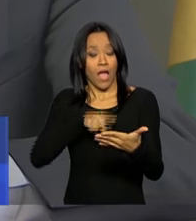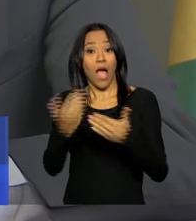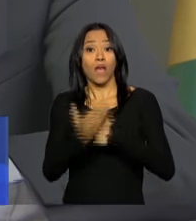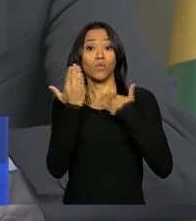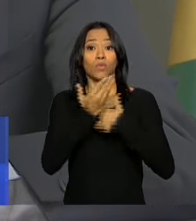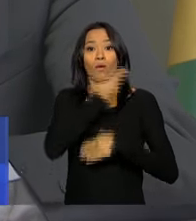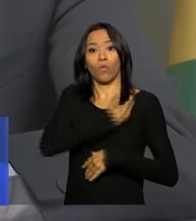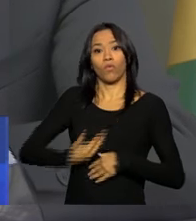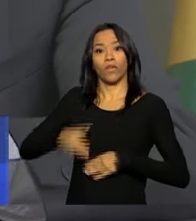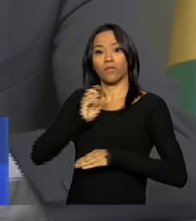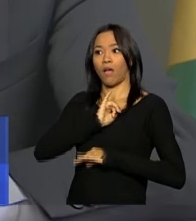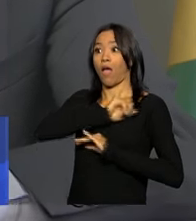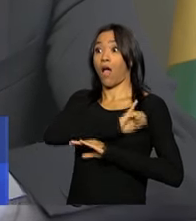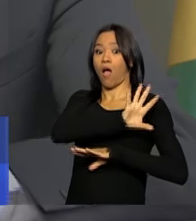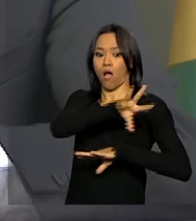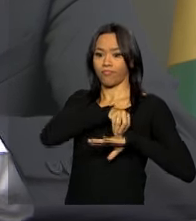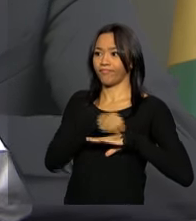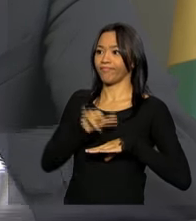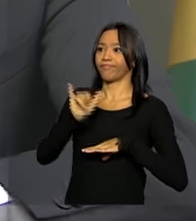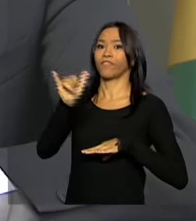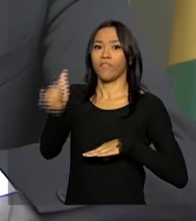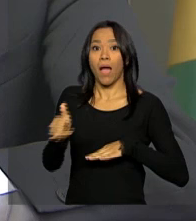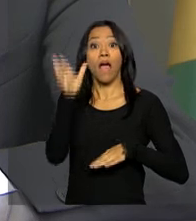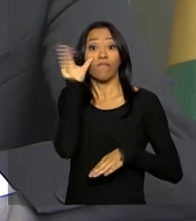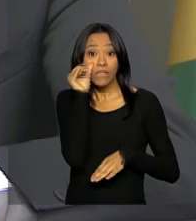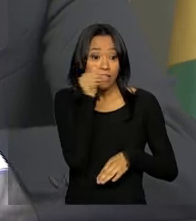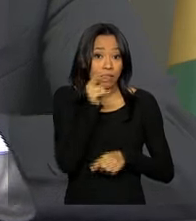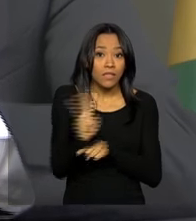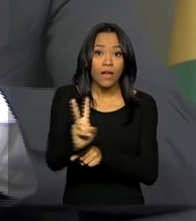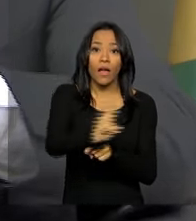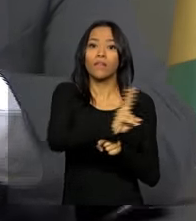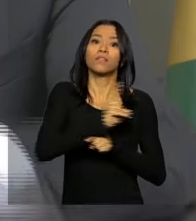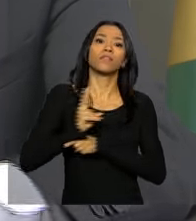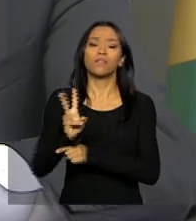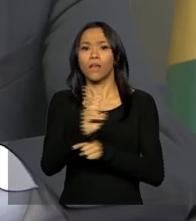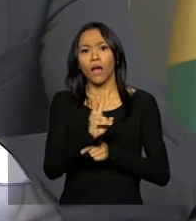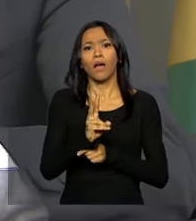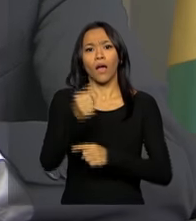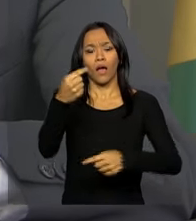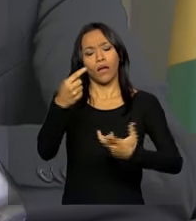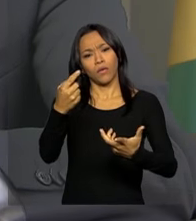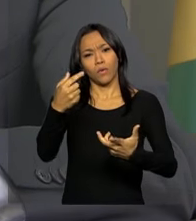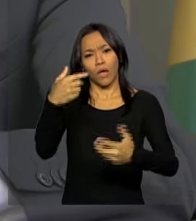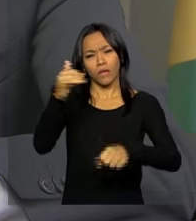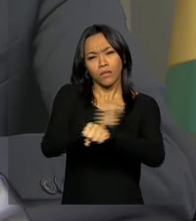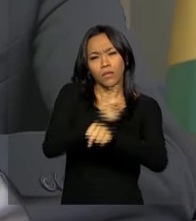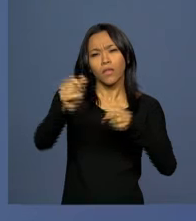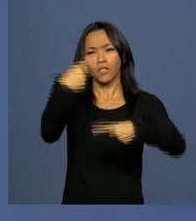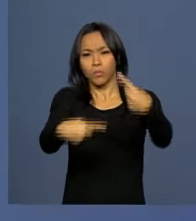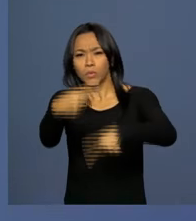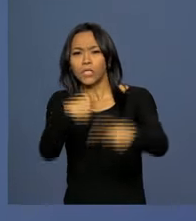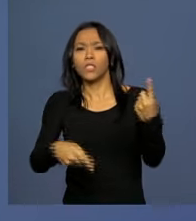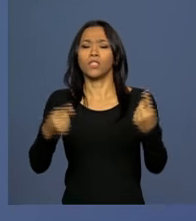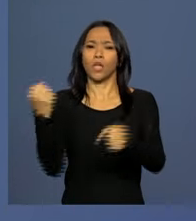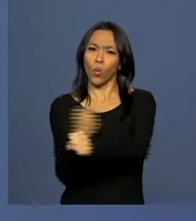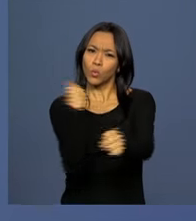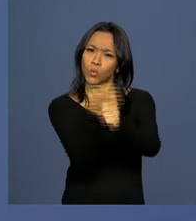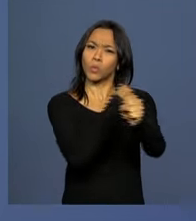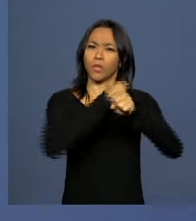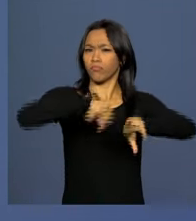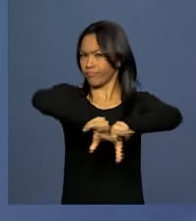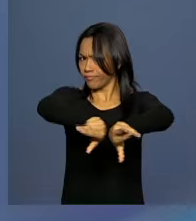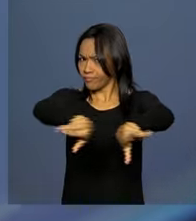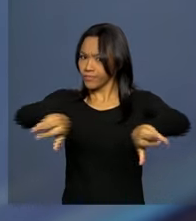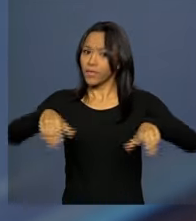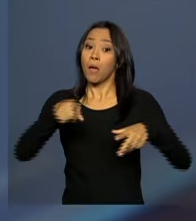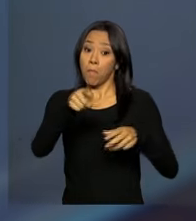público a fazer o controle e a fiscalização daquela política pública, daquela obra. Podem participar